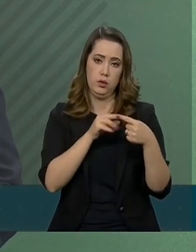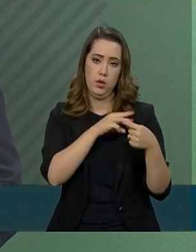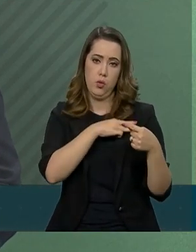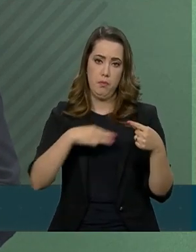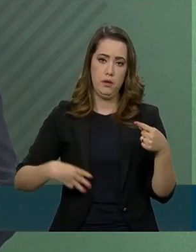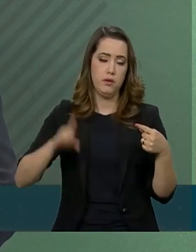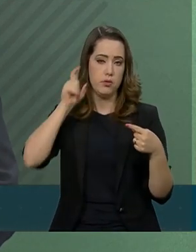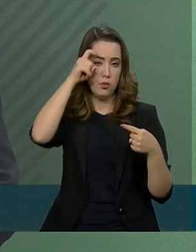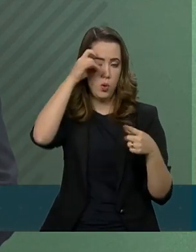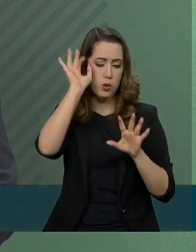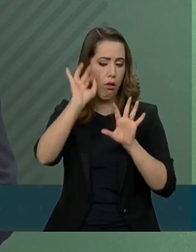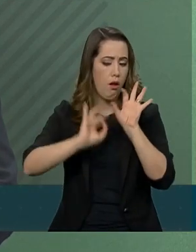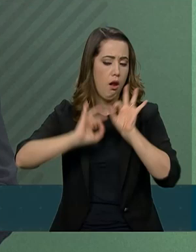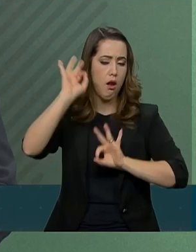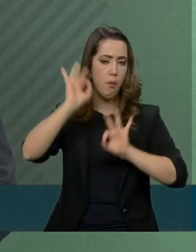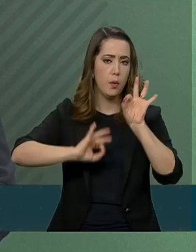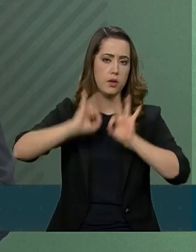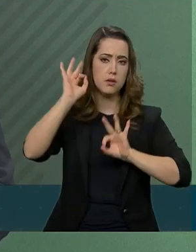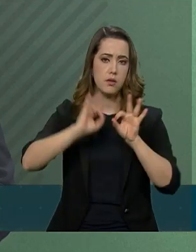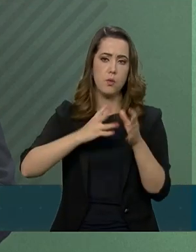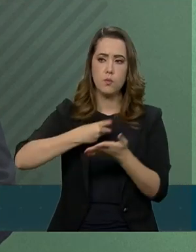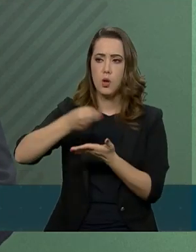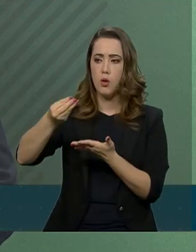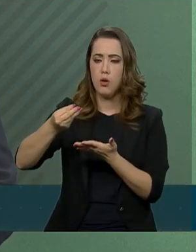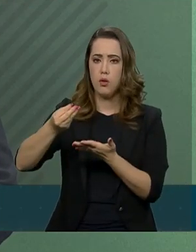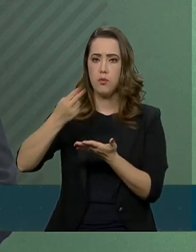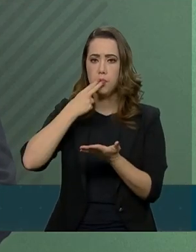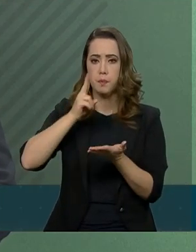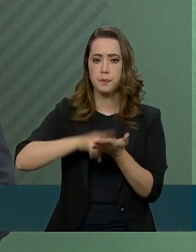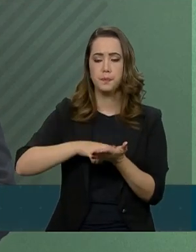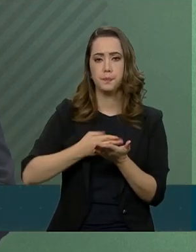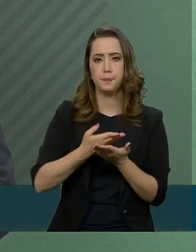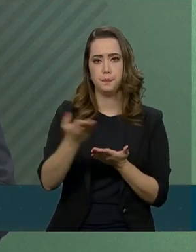partir da elaboração e distribuição desta nota.